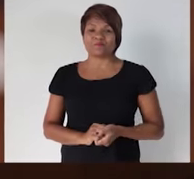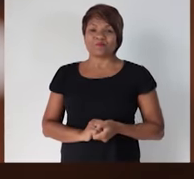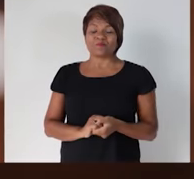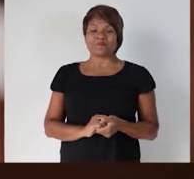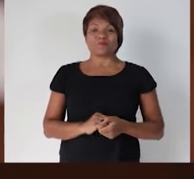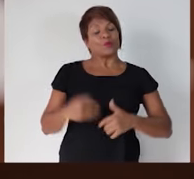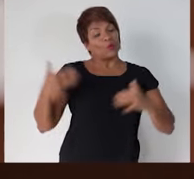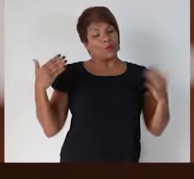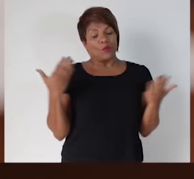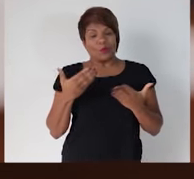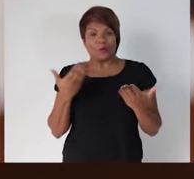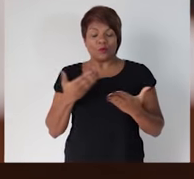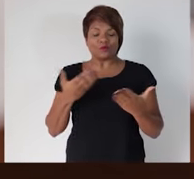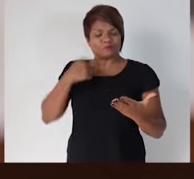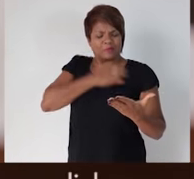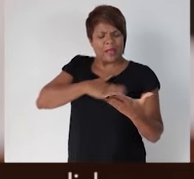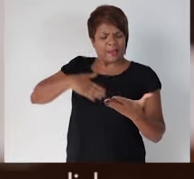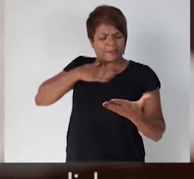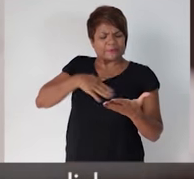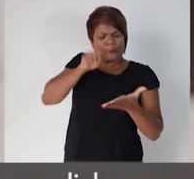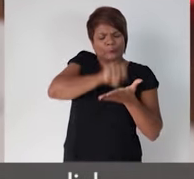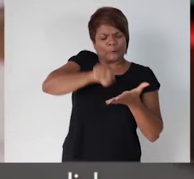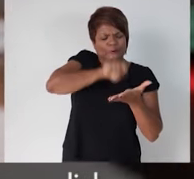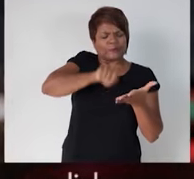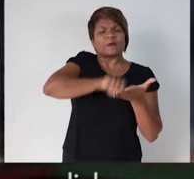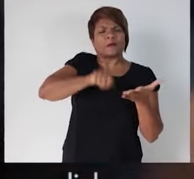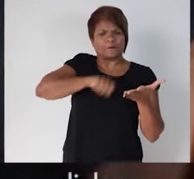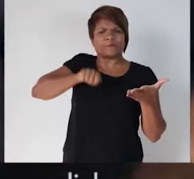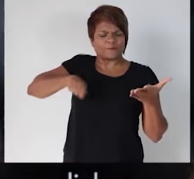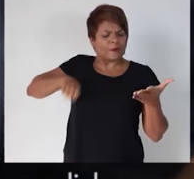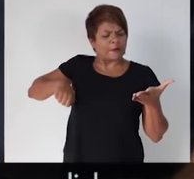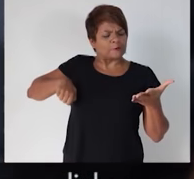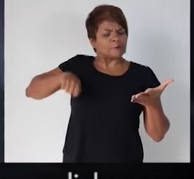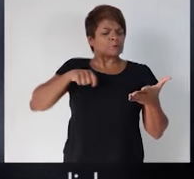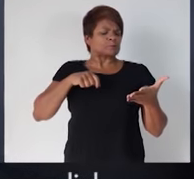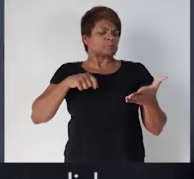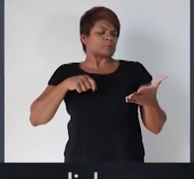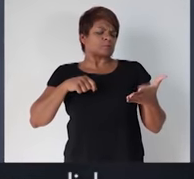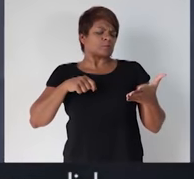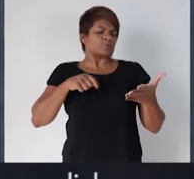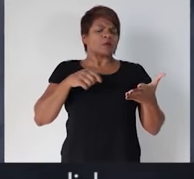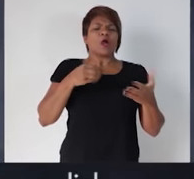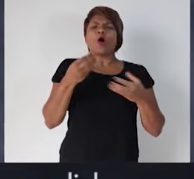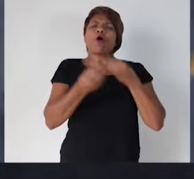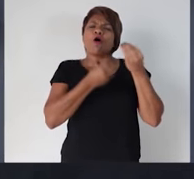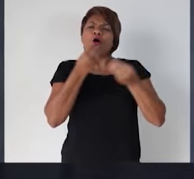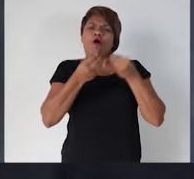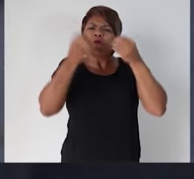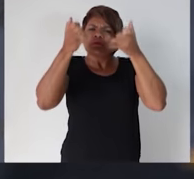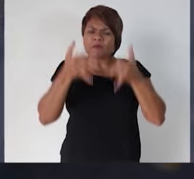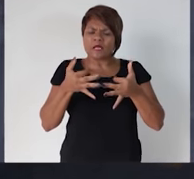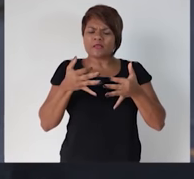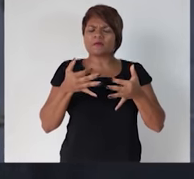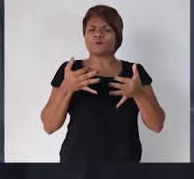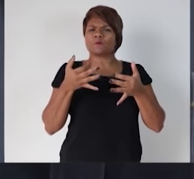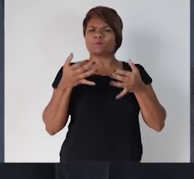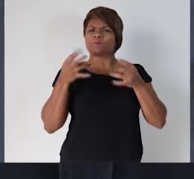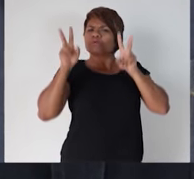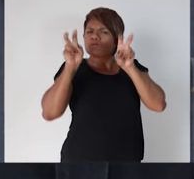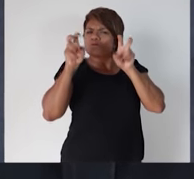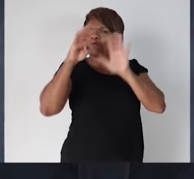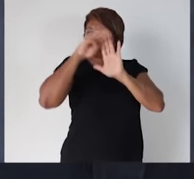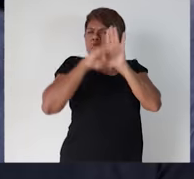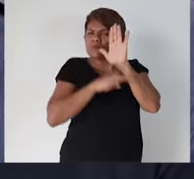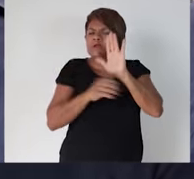Oi, governador Flávio Dino. É com muito prazer que estou lhe escrevendo estas poucas linhas. Para falar um pouco do programa